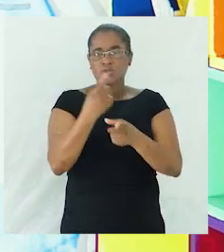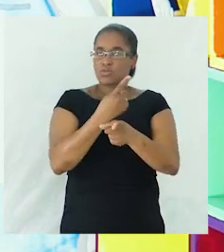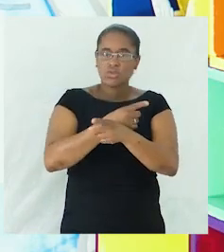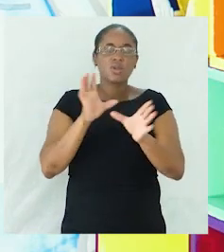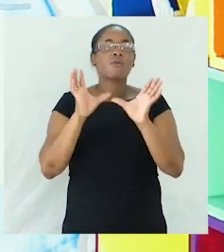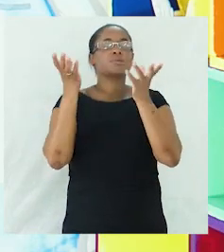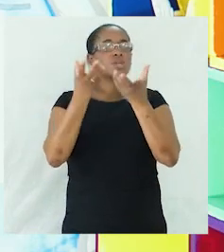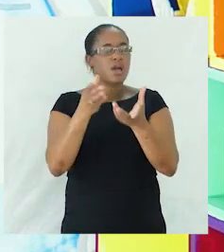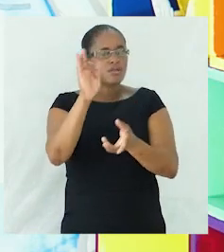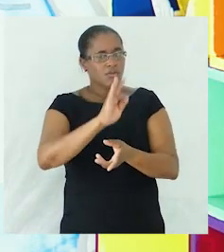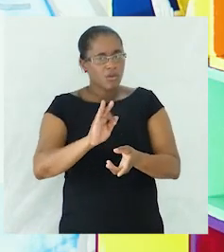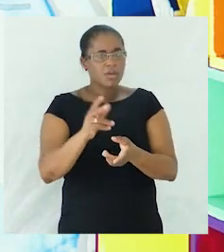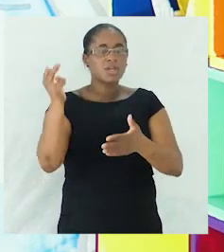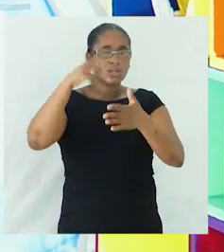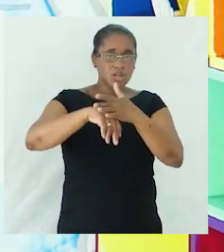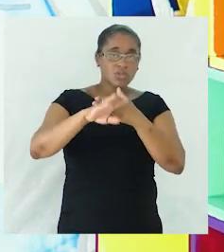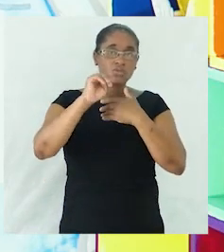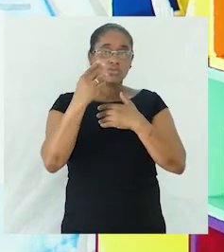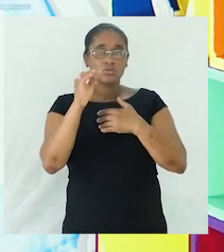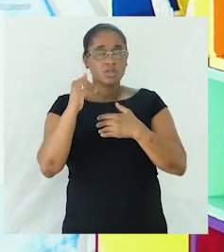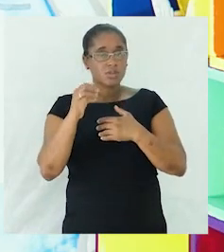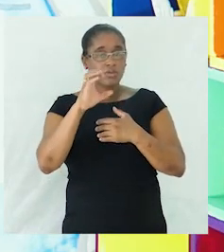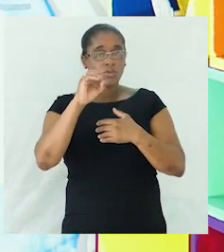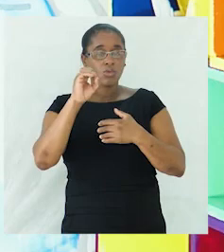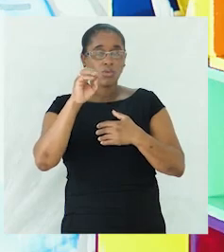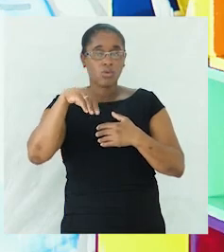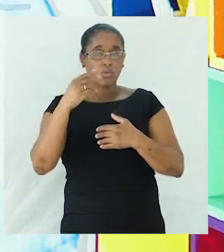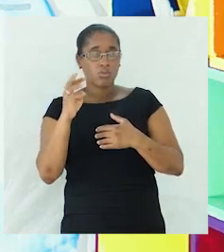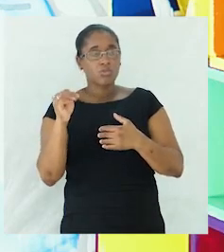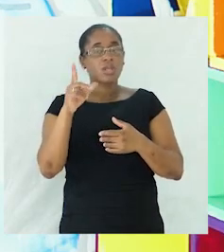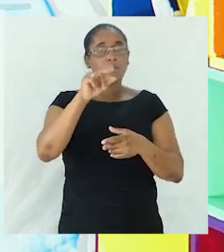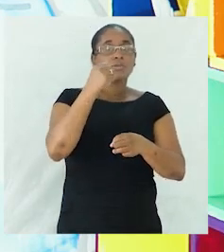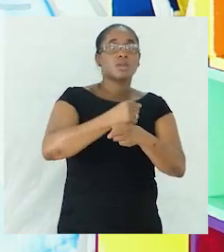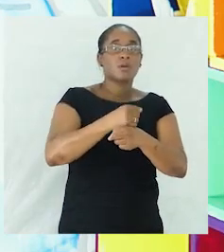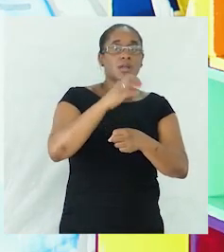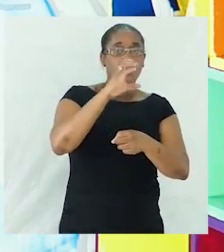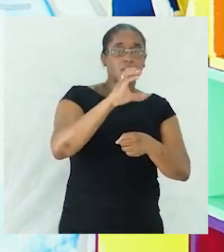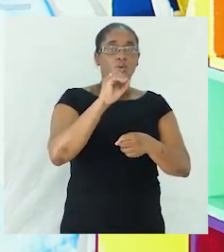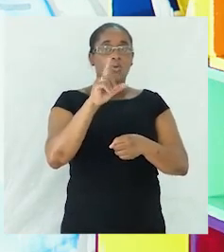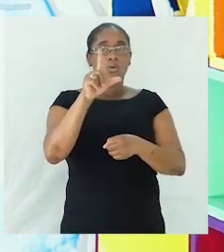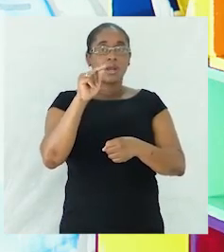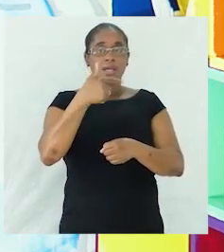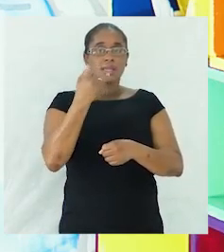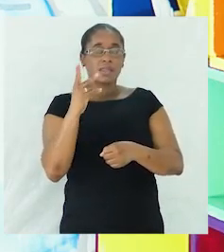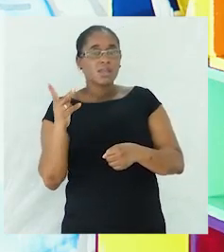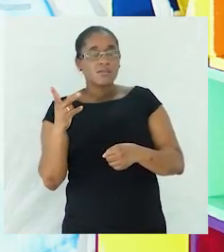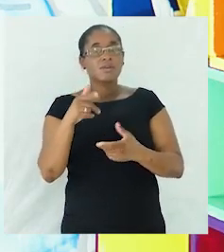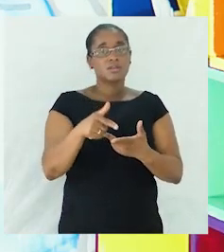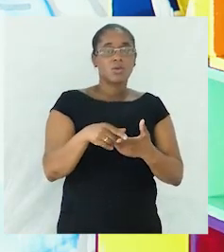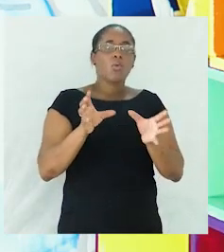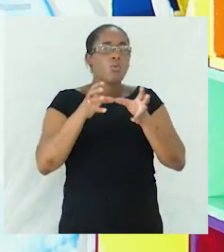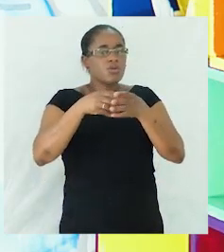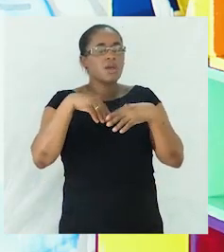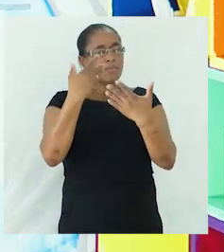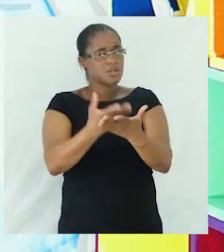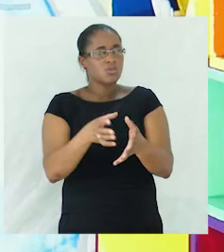e dentro dos substantivos comuns vimos os coletivos que são o que? substantivos comuns mas que representam um grupo de